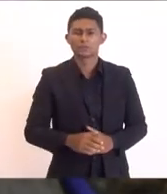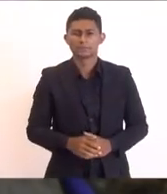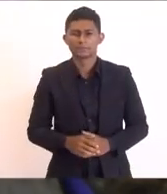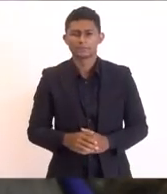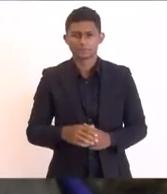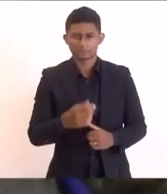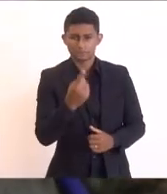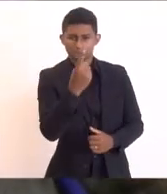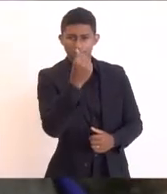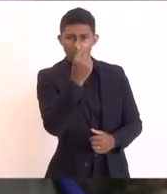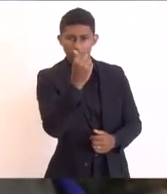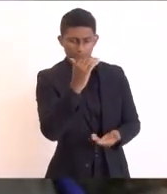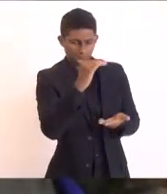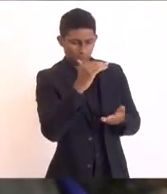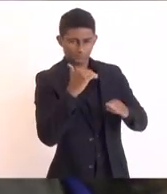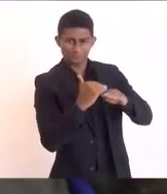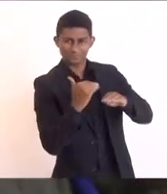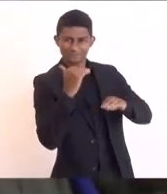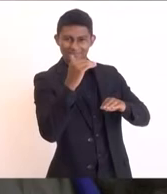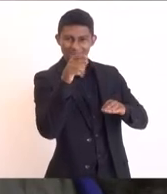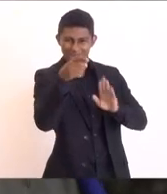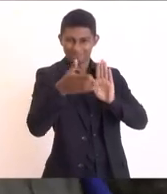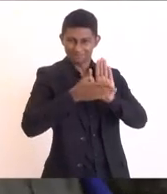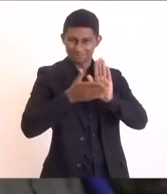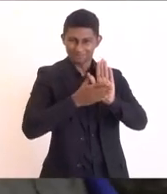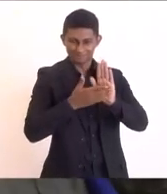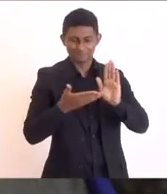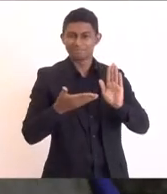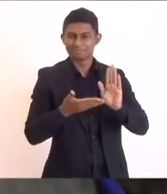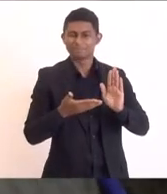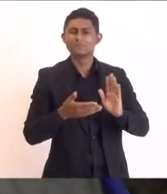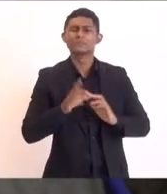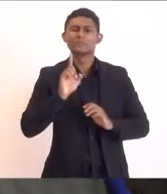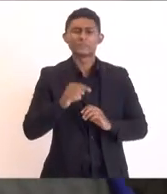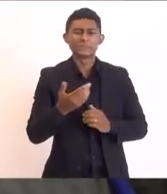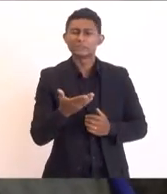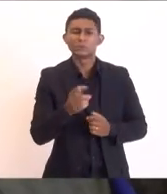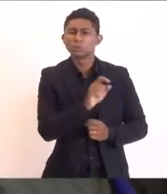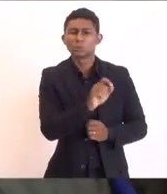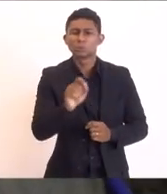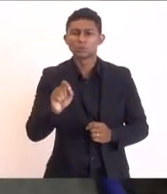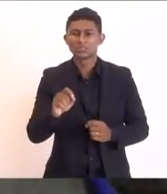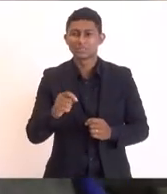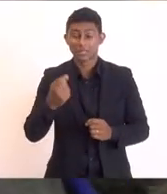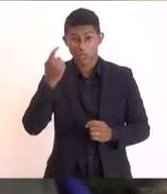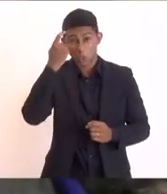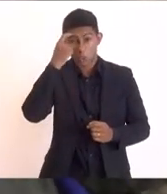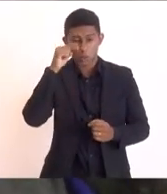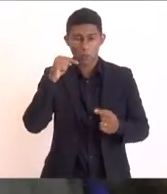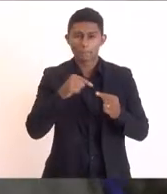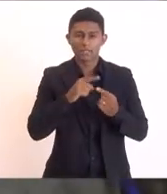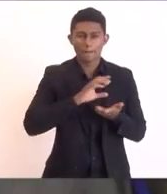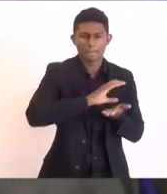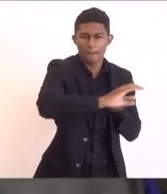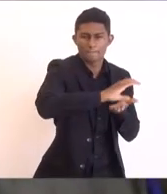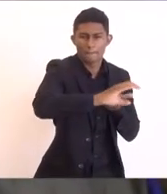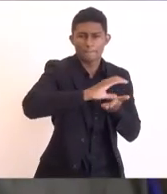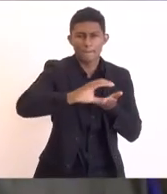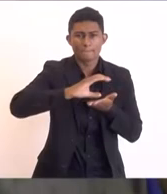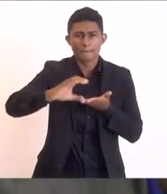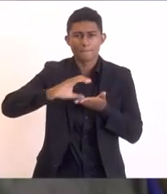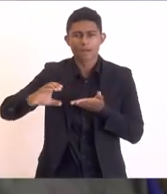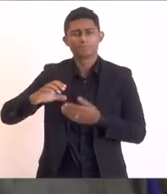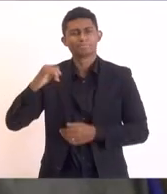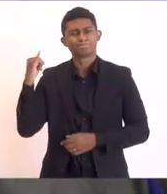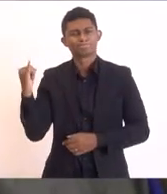soberano proposto pelo presidente André tem claramente é uma visão de investimentos isso é absolutamente